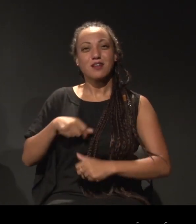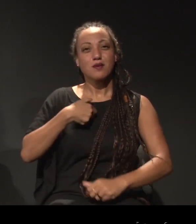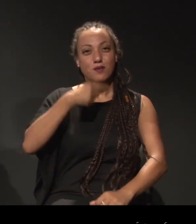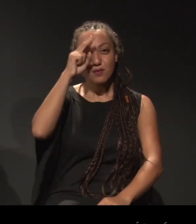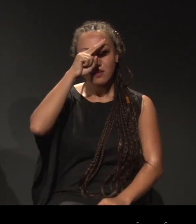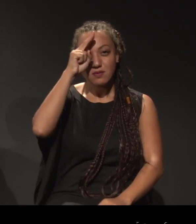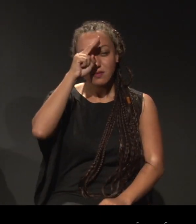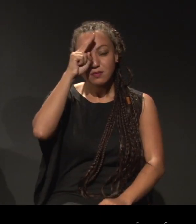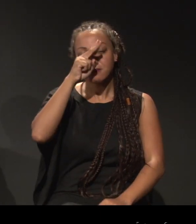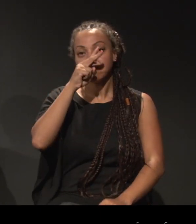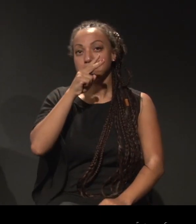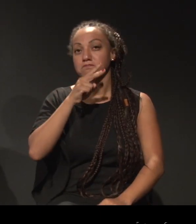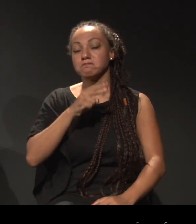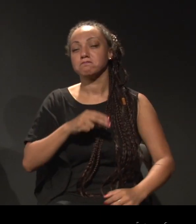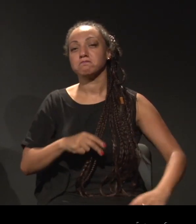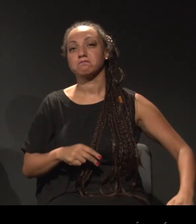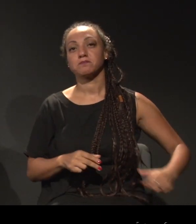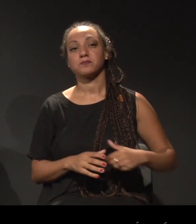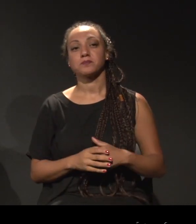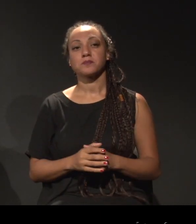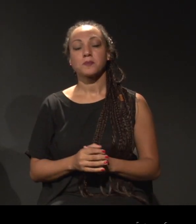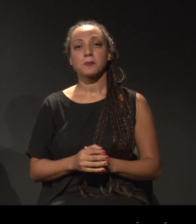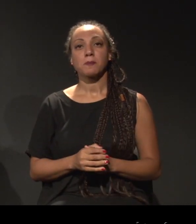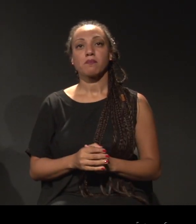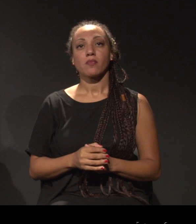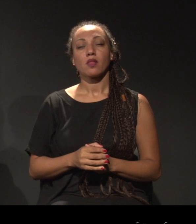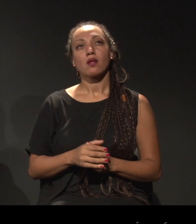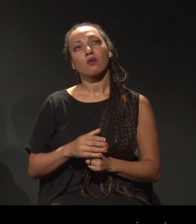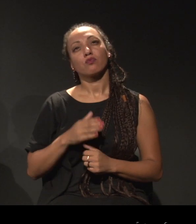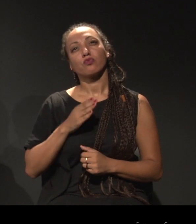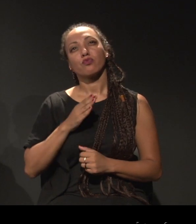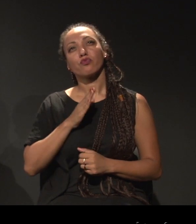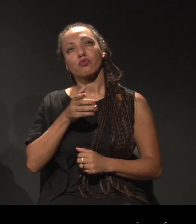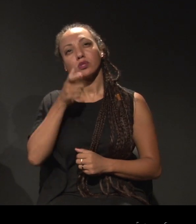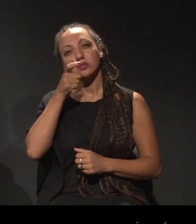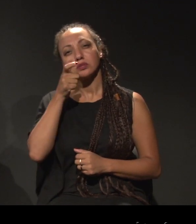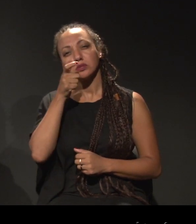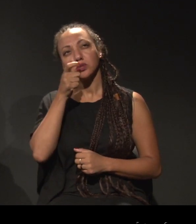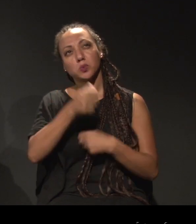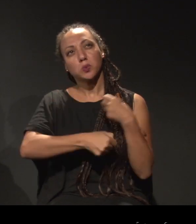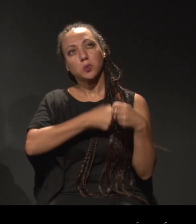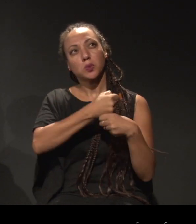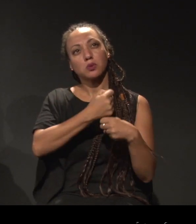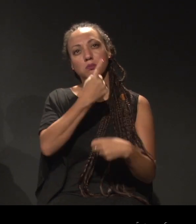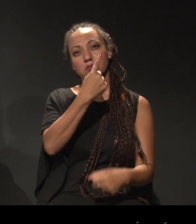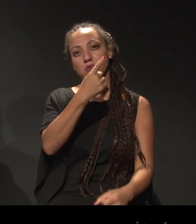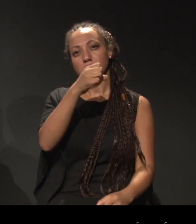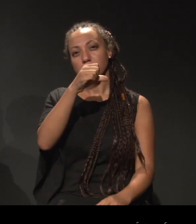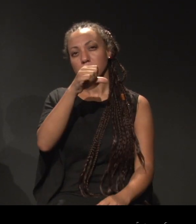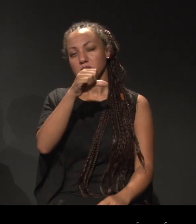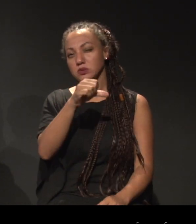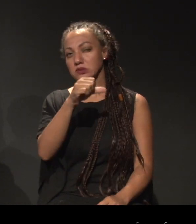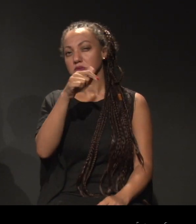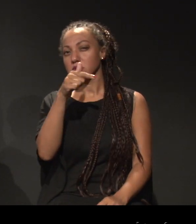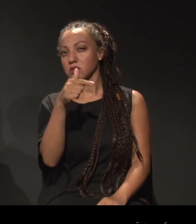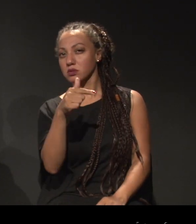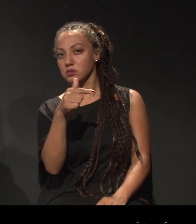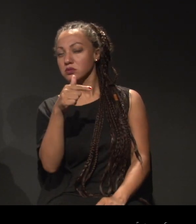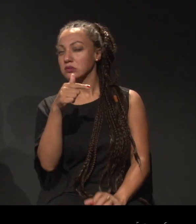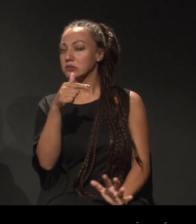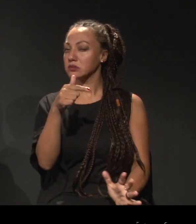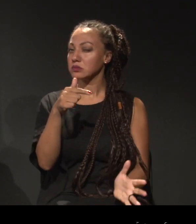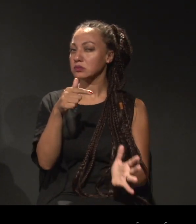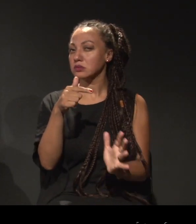muito bem de... E assistiu em 1970 e